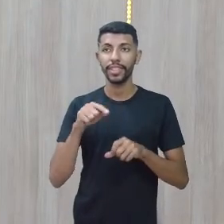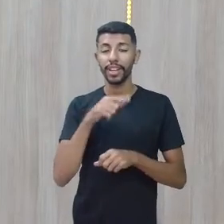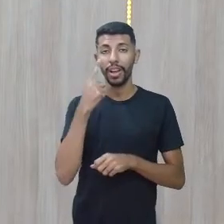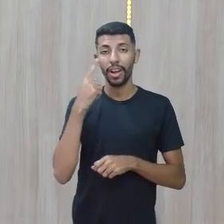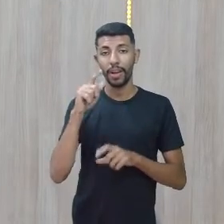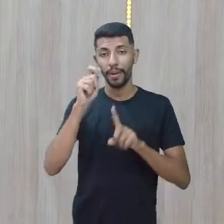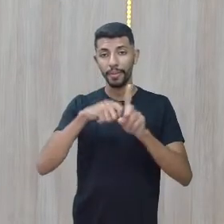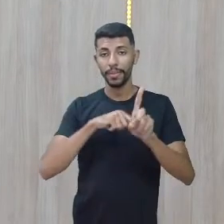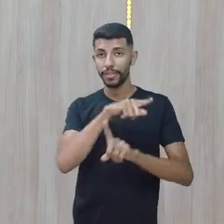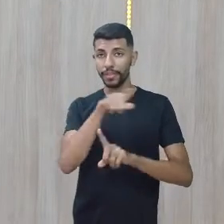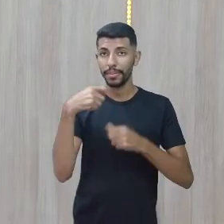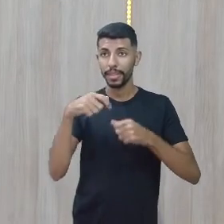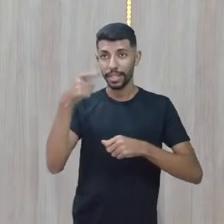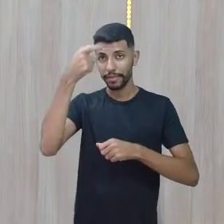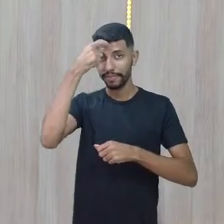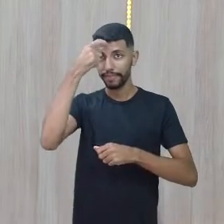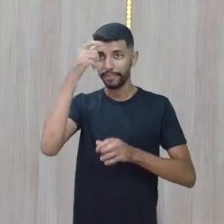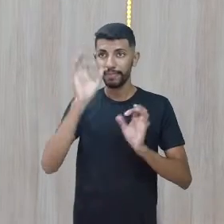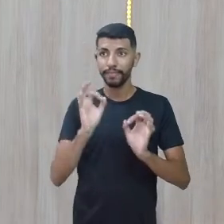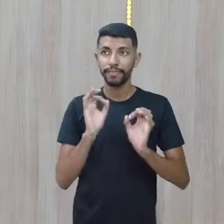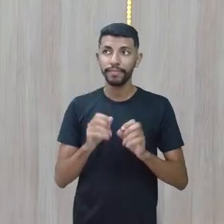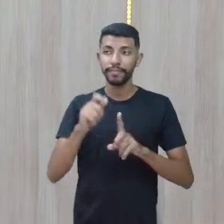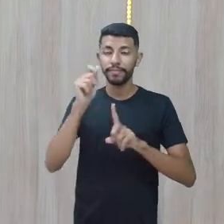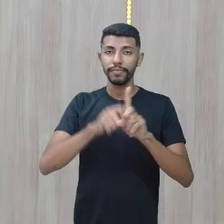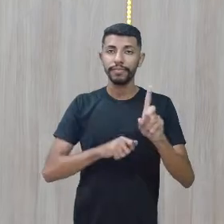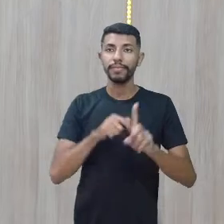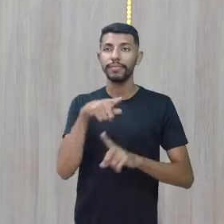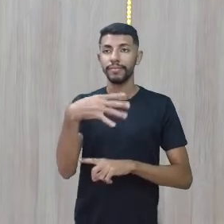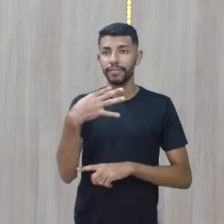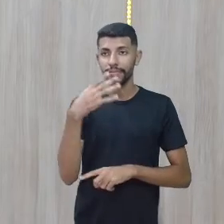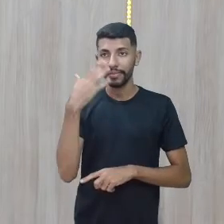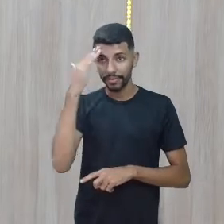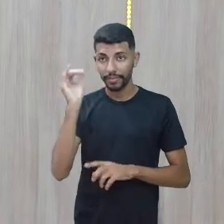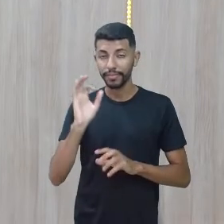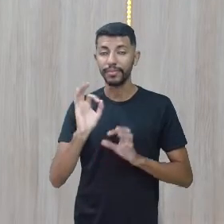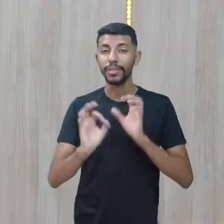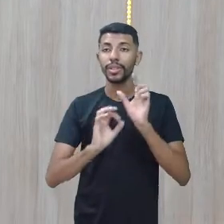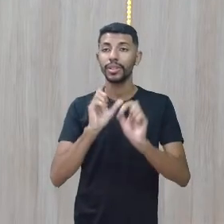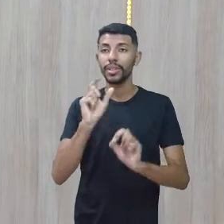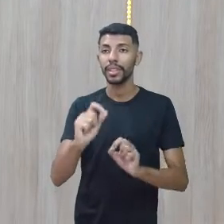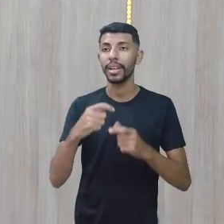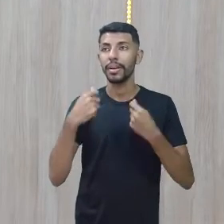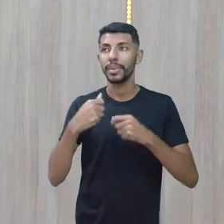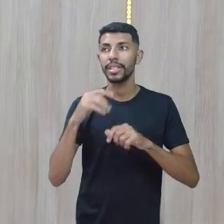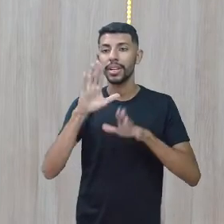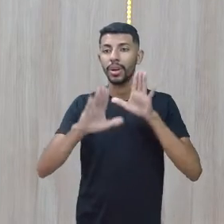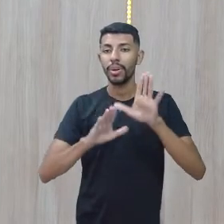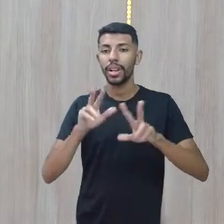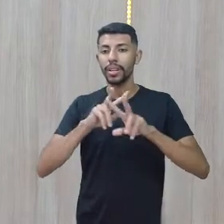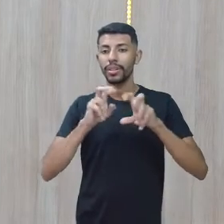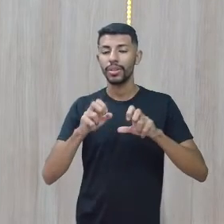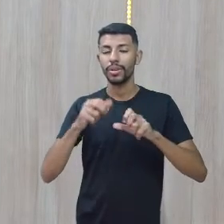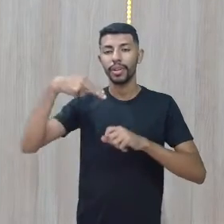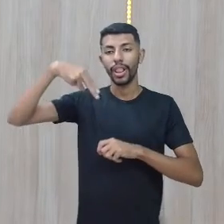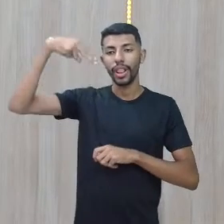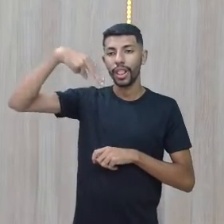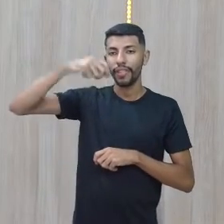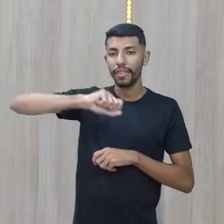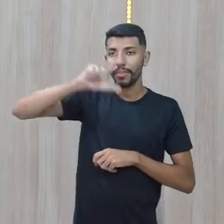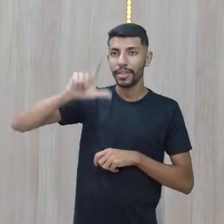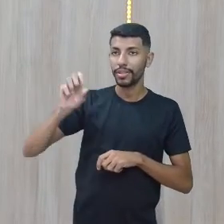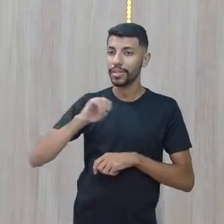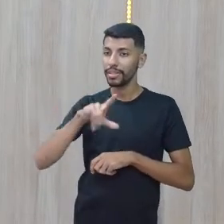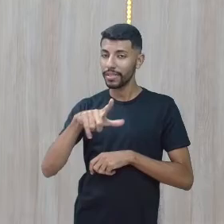conscientizar o mês que você sabe. Você precisa ter cuidado, questão do novembro azul, se você já tem aí uma